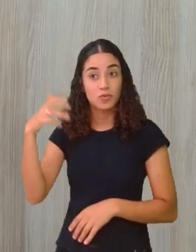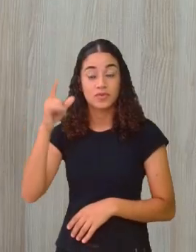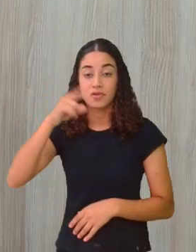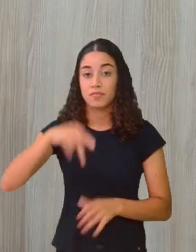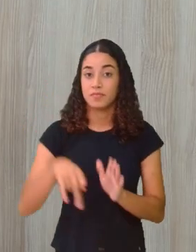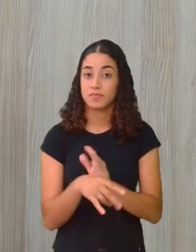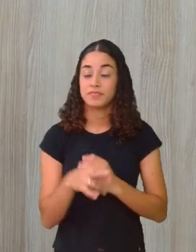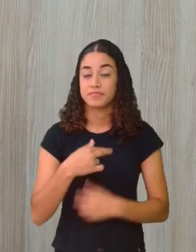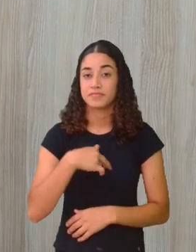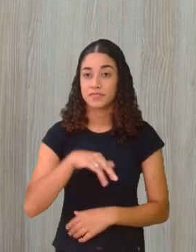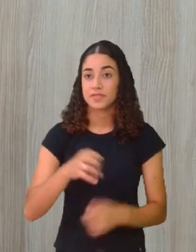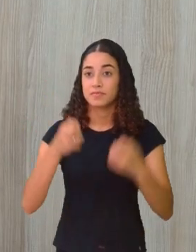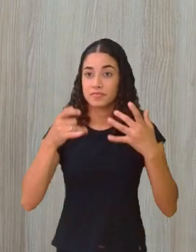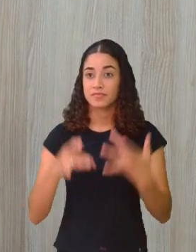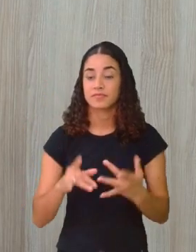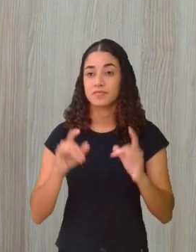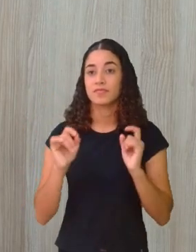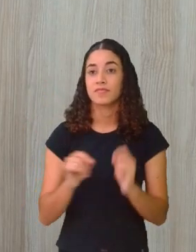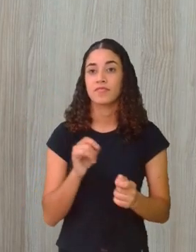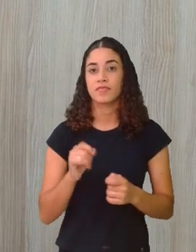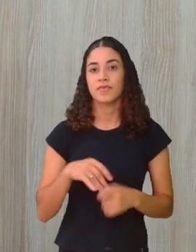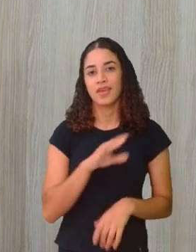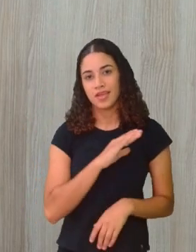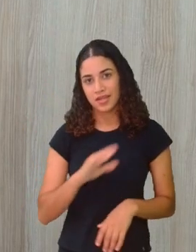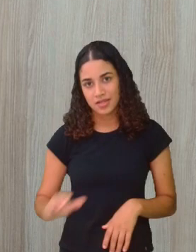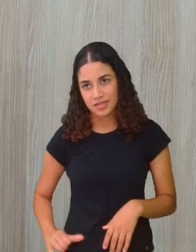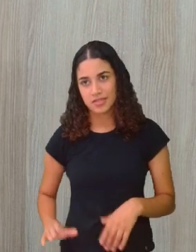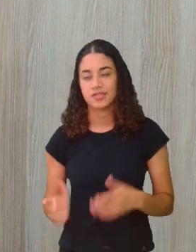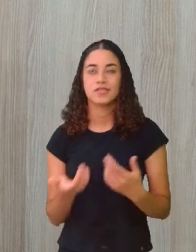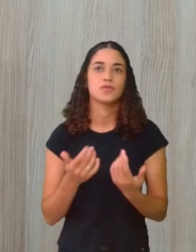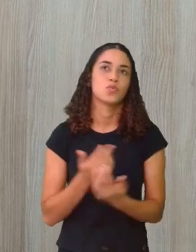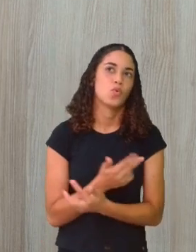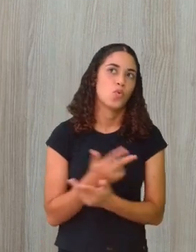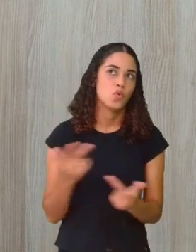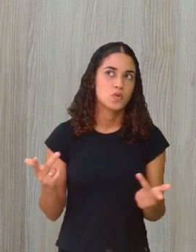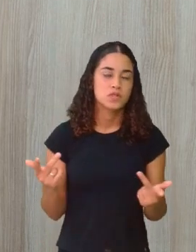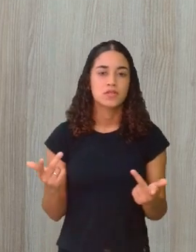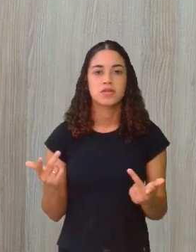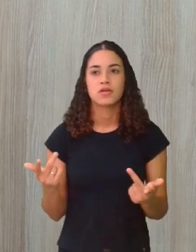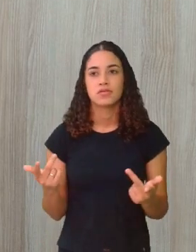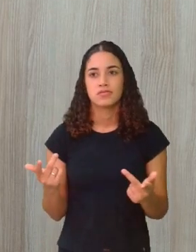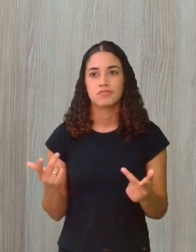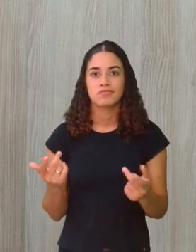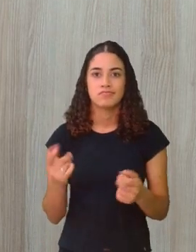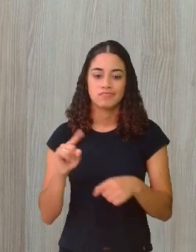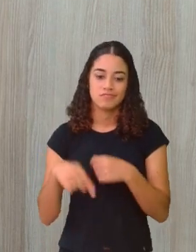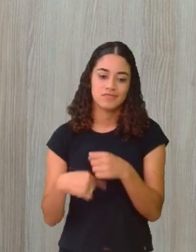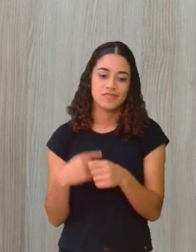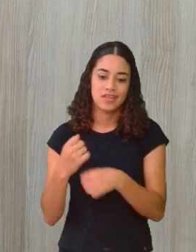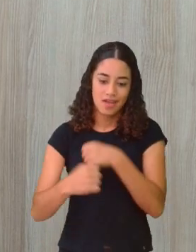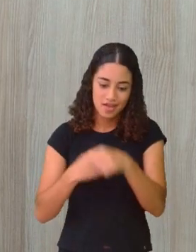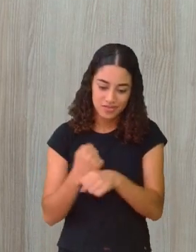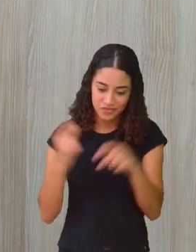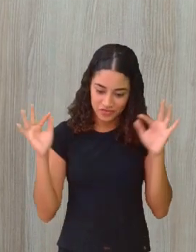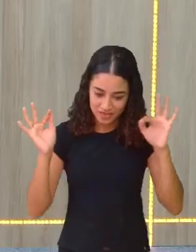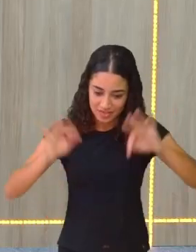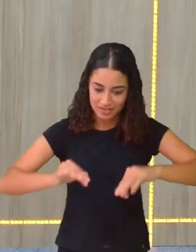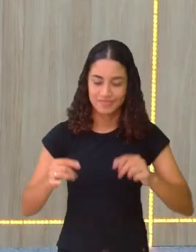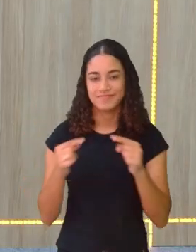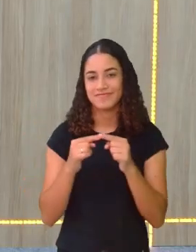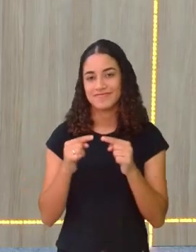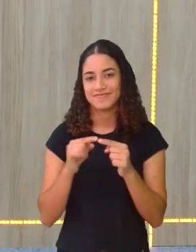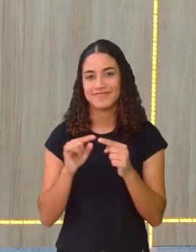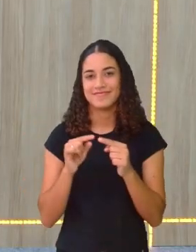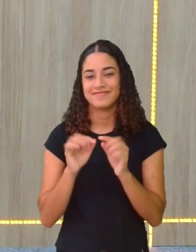Religiosas, né? Falando do Cristo. De coisas que, no final de ano, a gente precisa. Isso, relacionadas